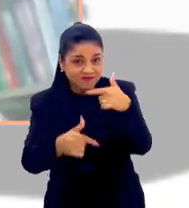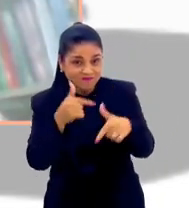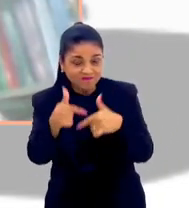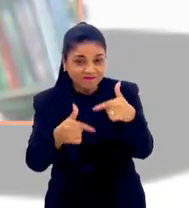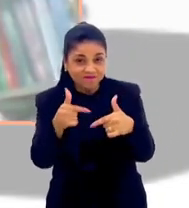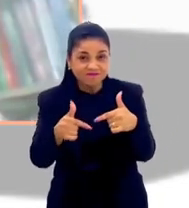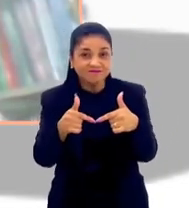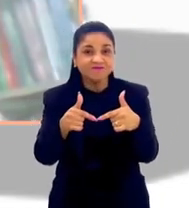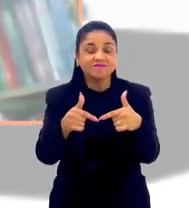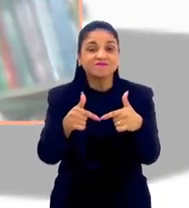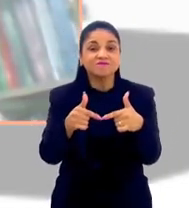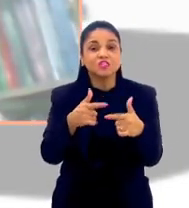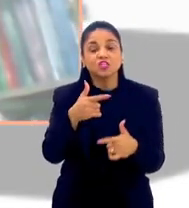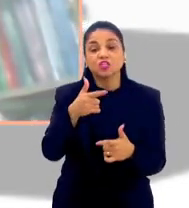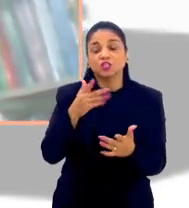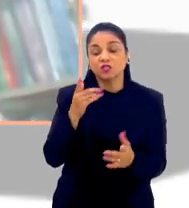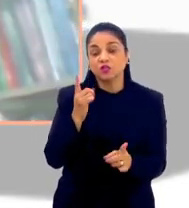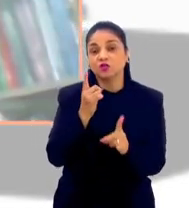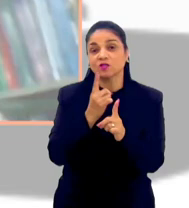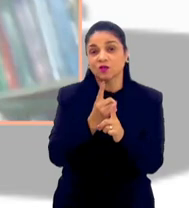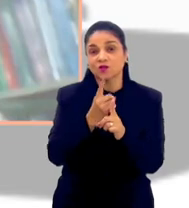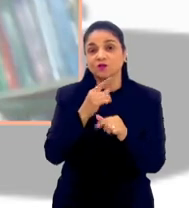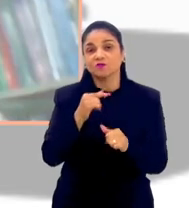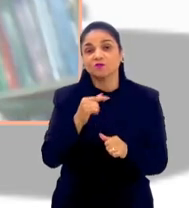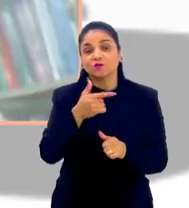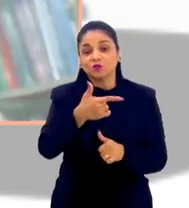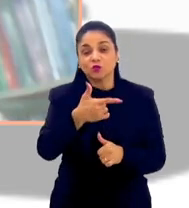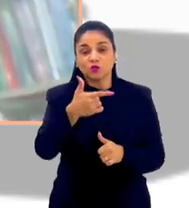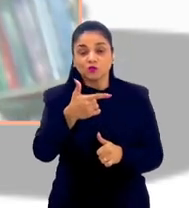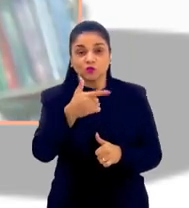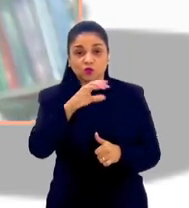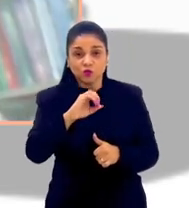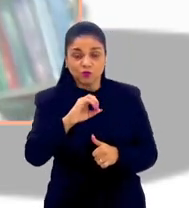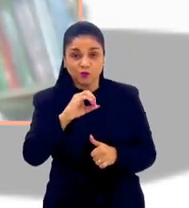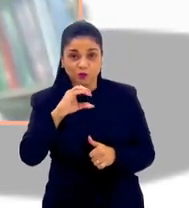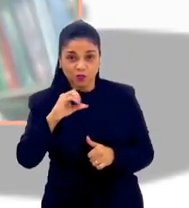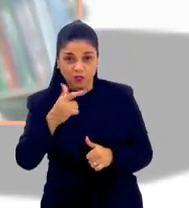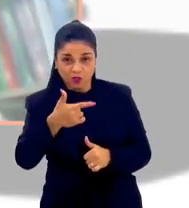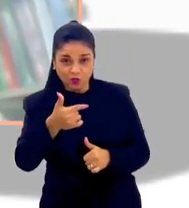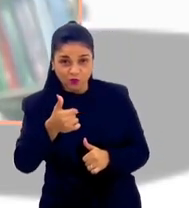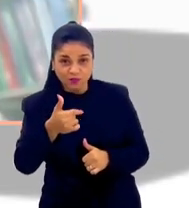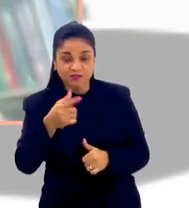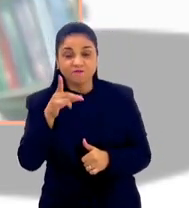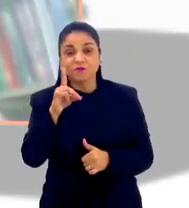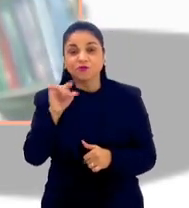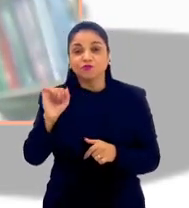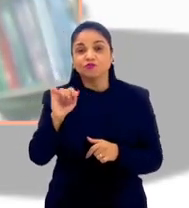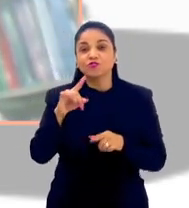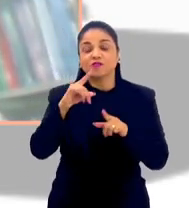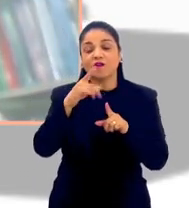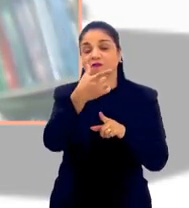E em 2012, a ONU reconheceu e proclamou, então, dia 20 de março como o Dia Internacional da Felicidade. E a ONU destaca,